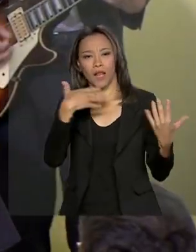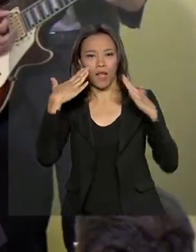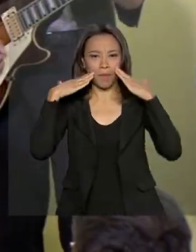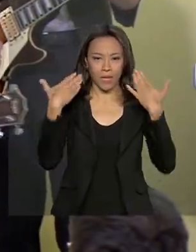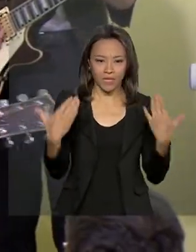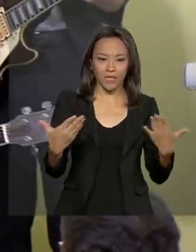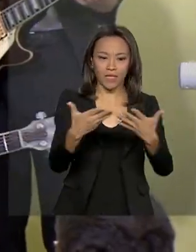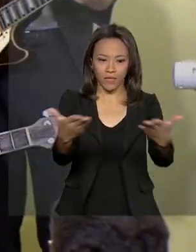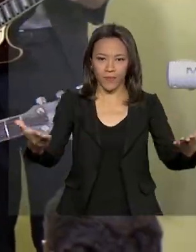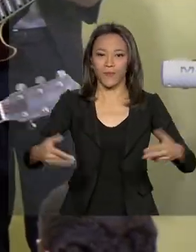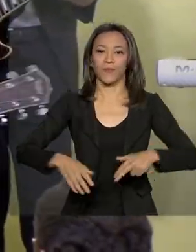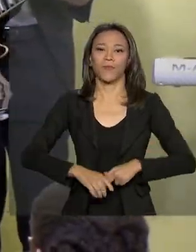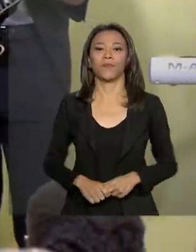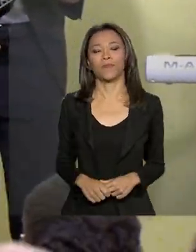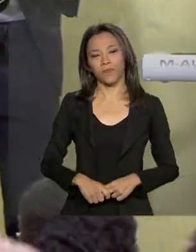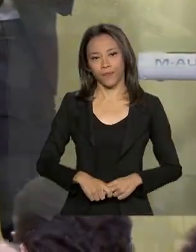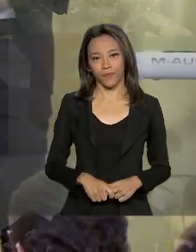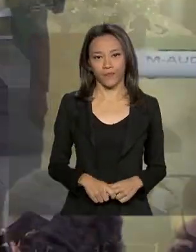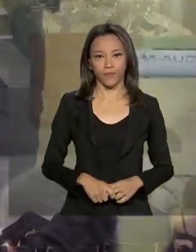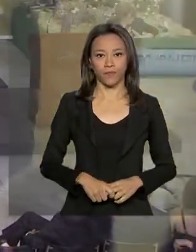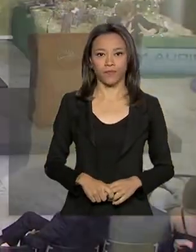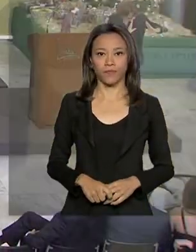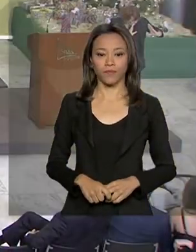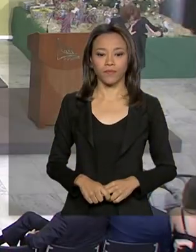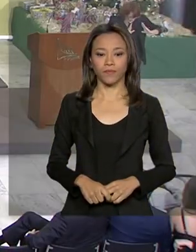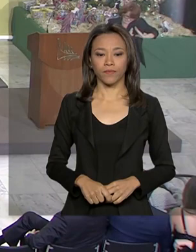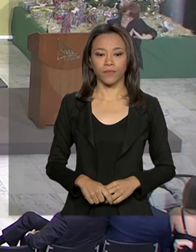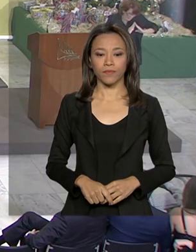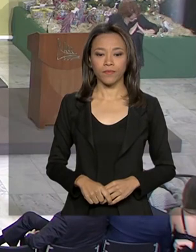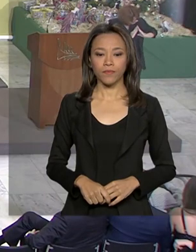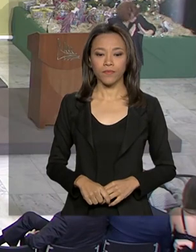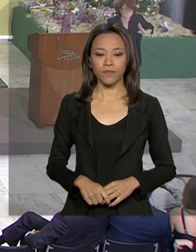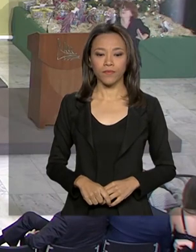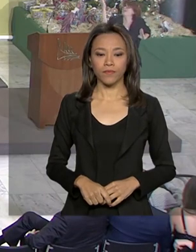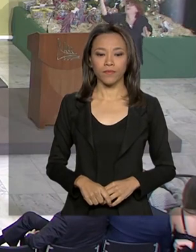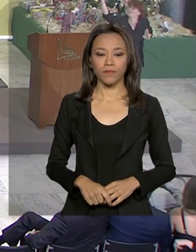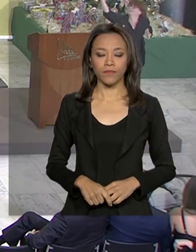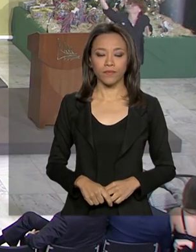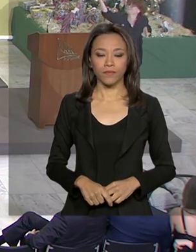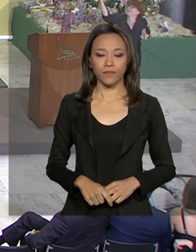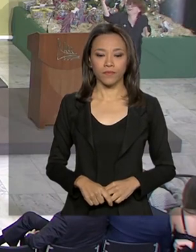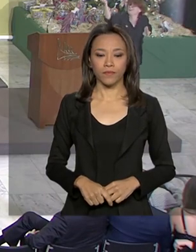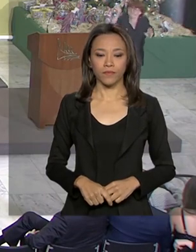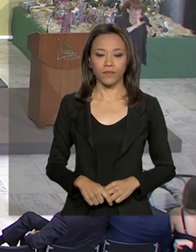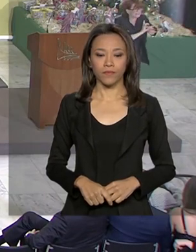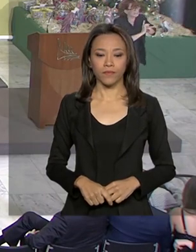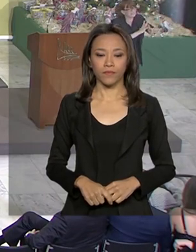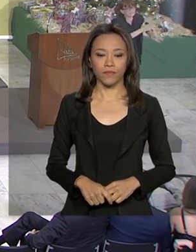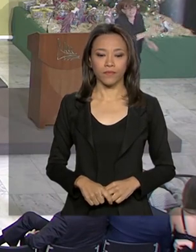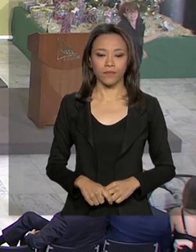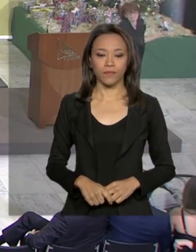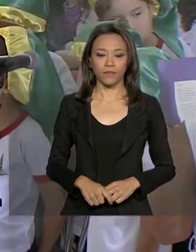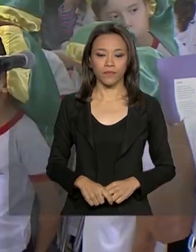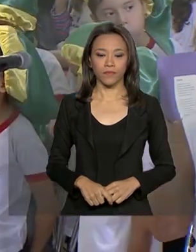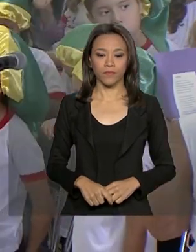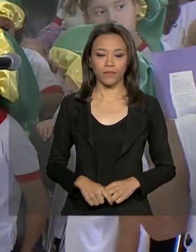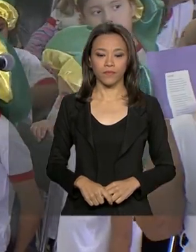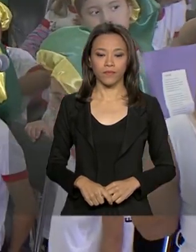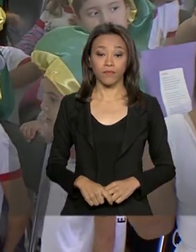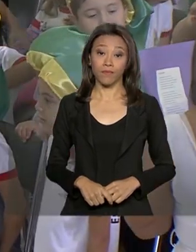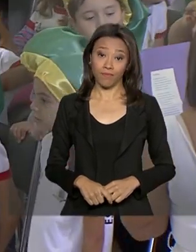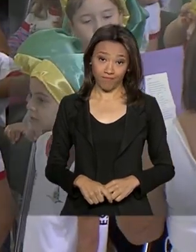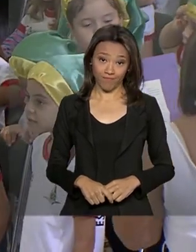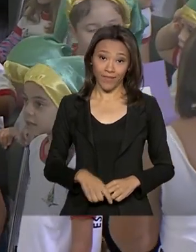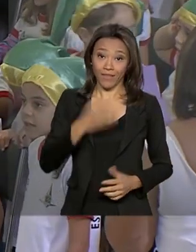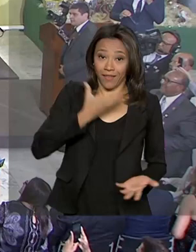casa é sua casa, nós deixamos ela pra você. E se é